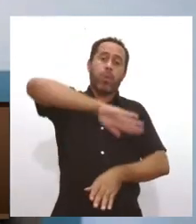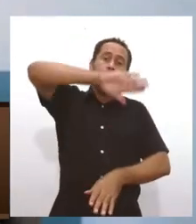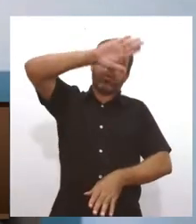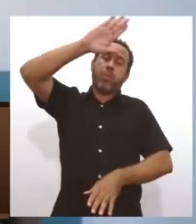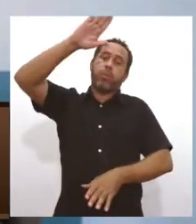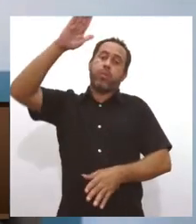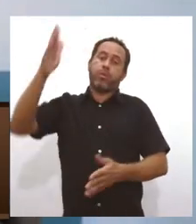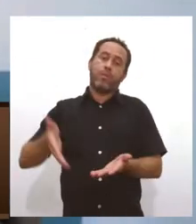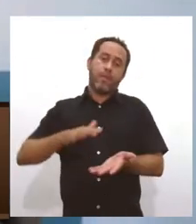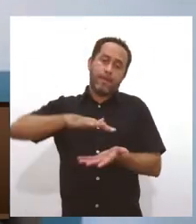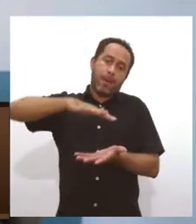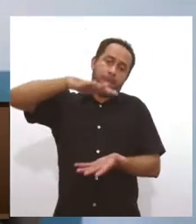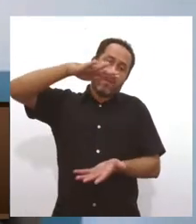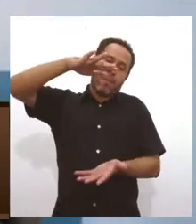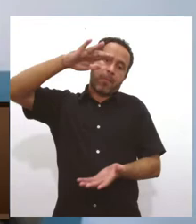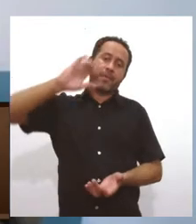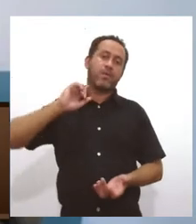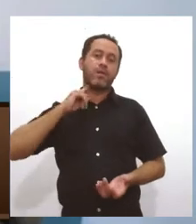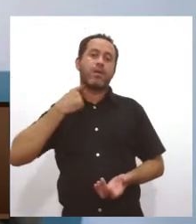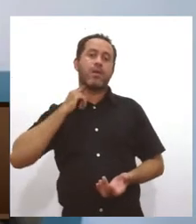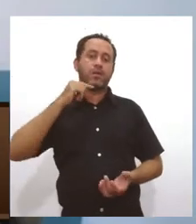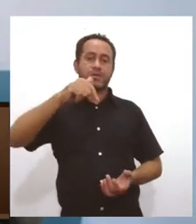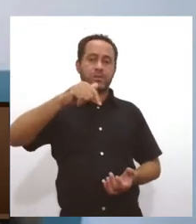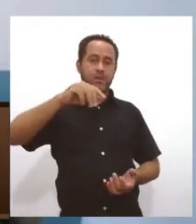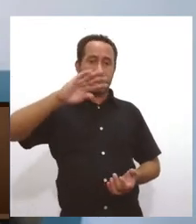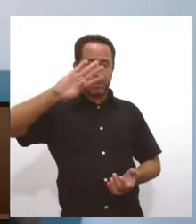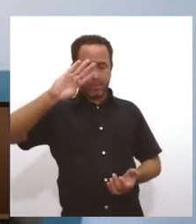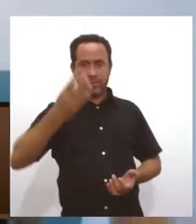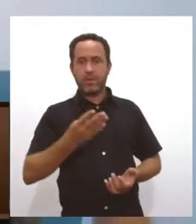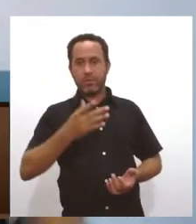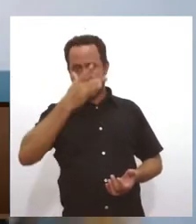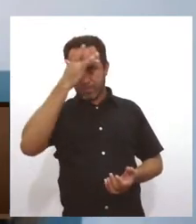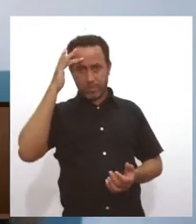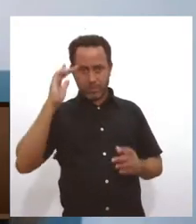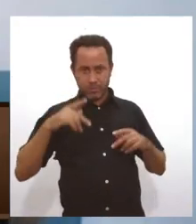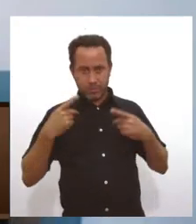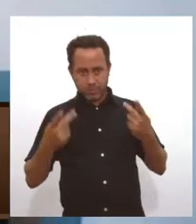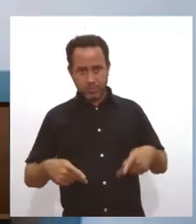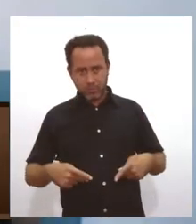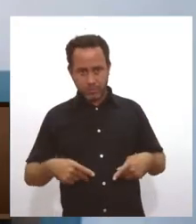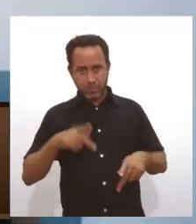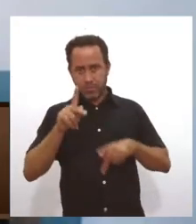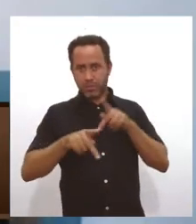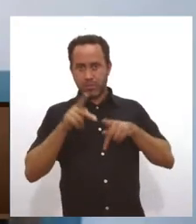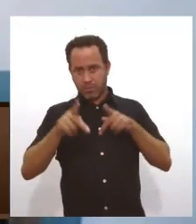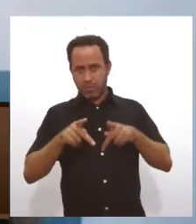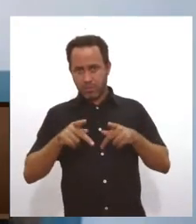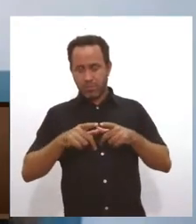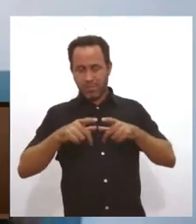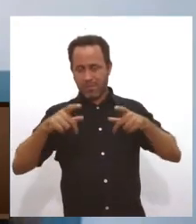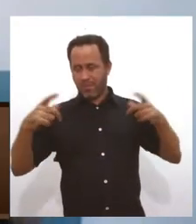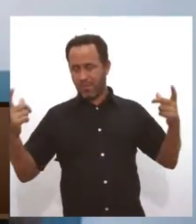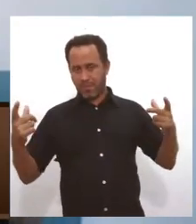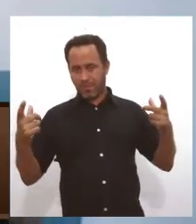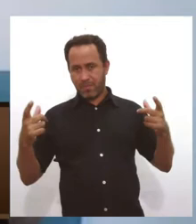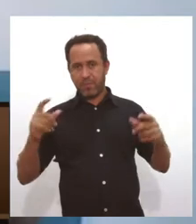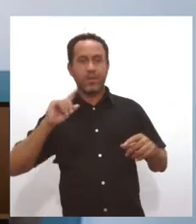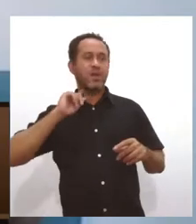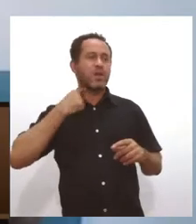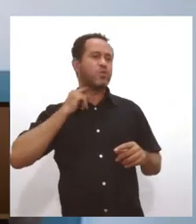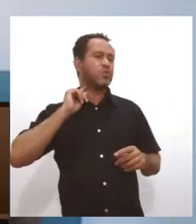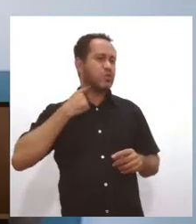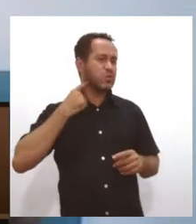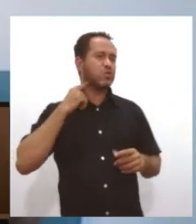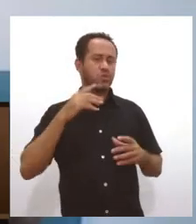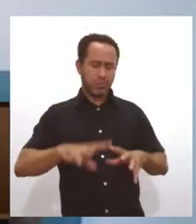Ultimamente, volto a dizer, mais de 7 bilhões de pessoas no planeta. O Brasil é com uma população vasta, gerando lixo, Gerando